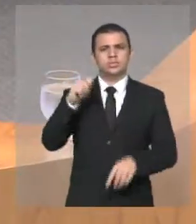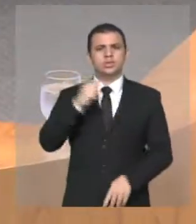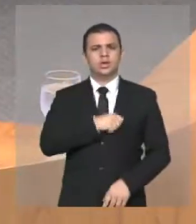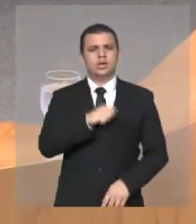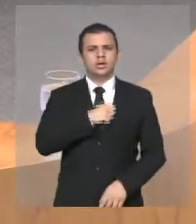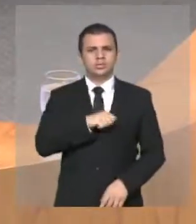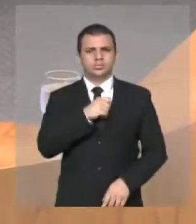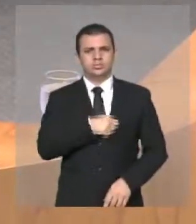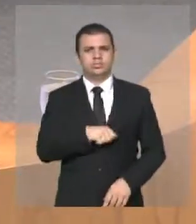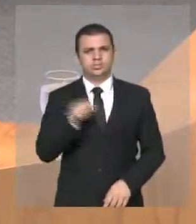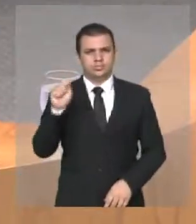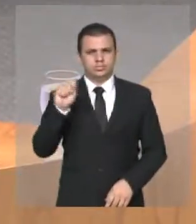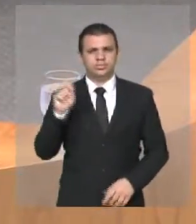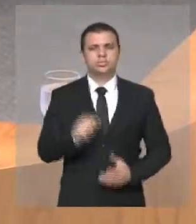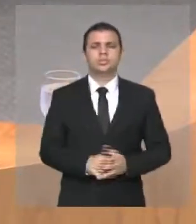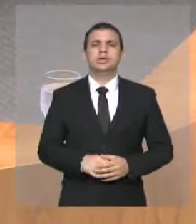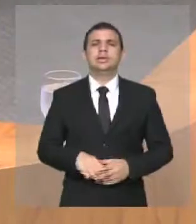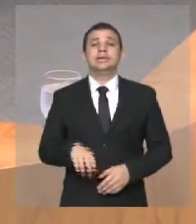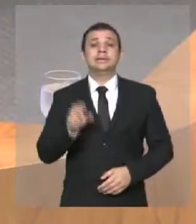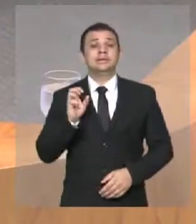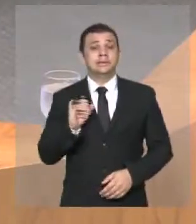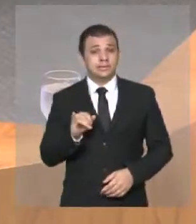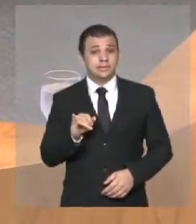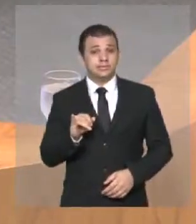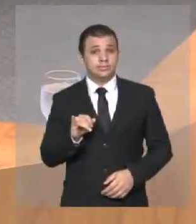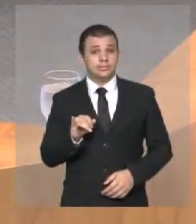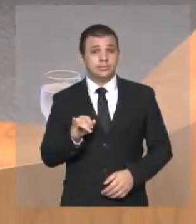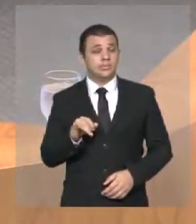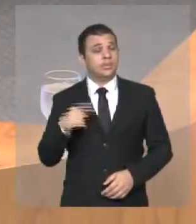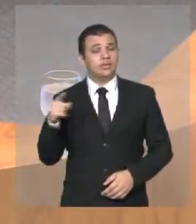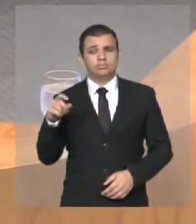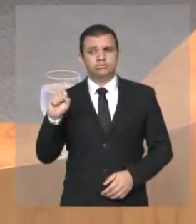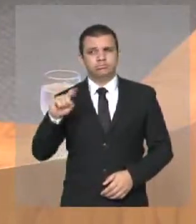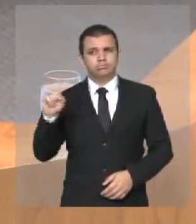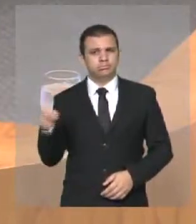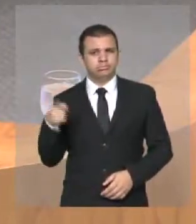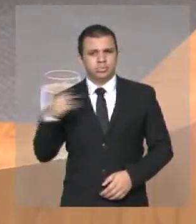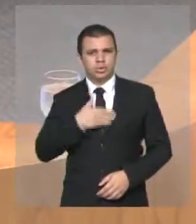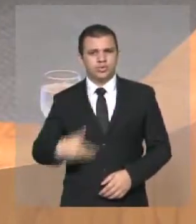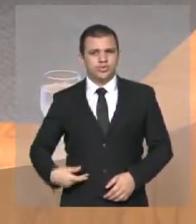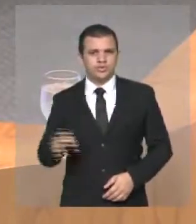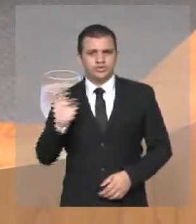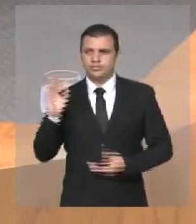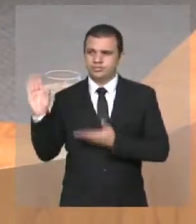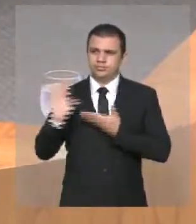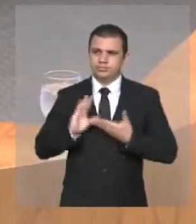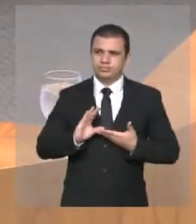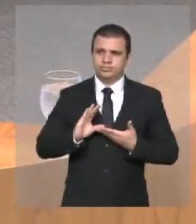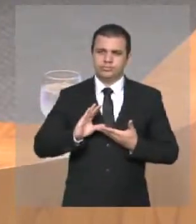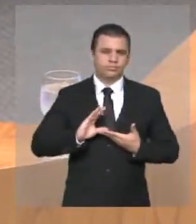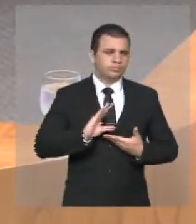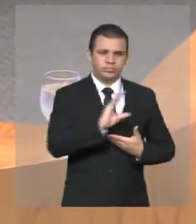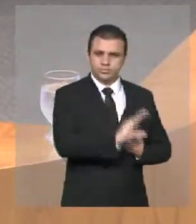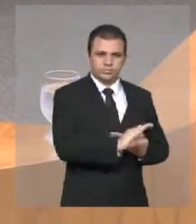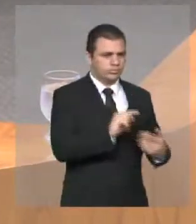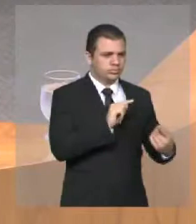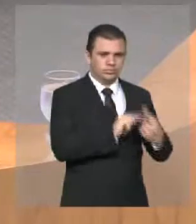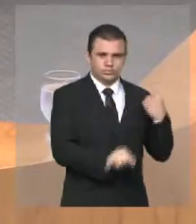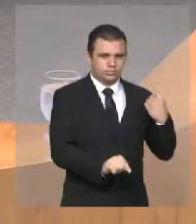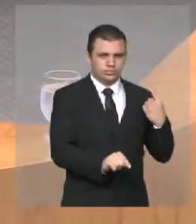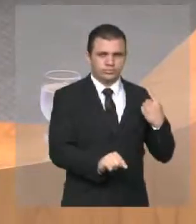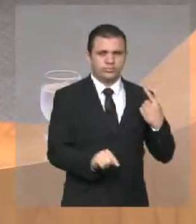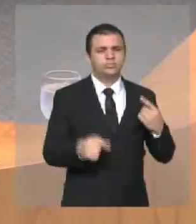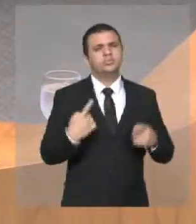Se os oito milhões do governo federal não contemplavam a construção da ponte, por que ele foi lá anunciar a construção da ponte em outubro de